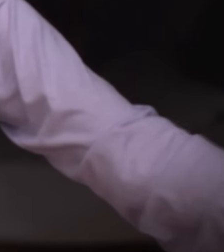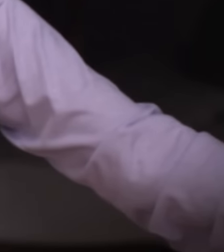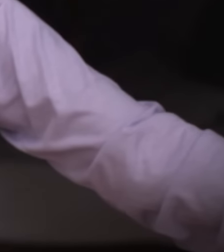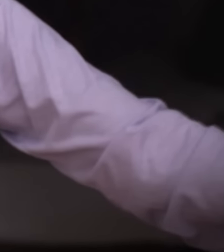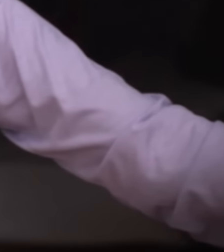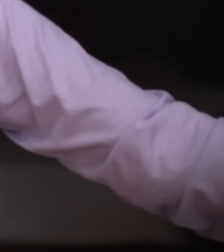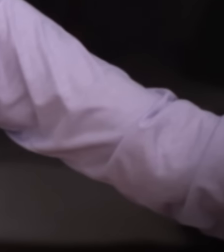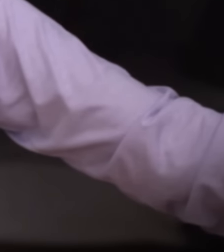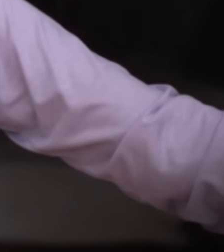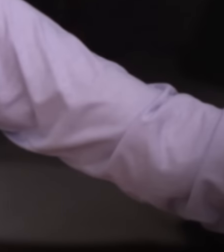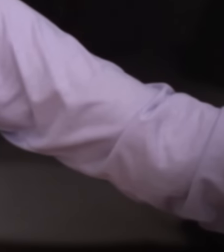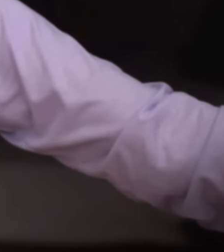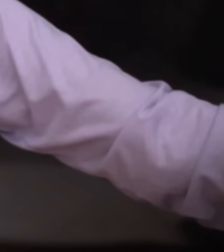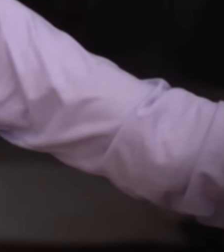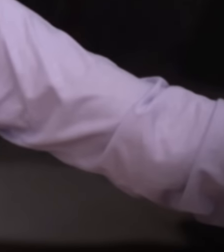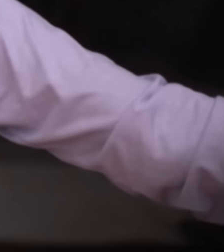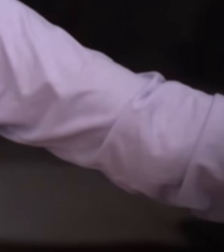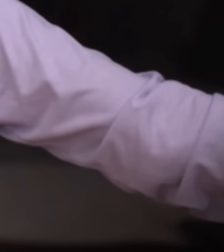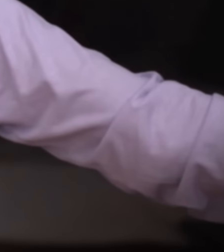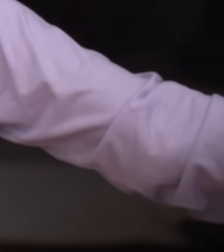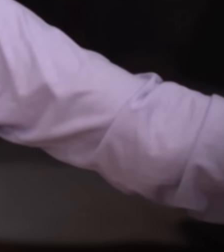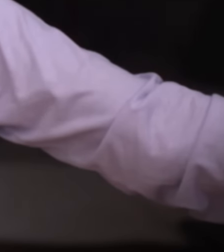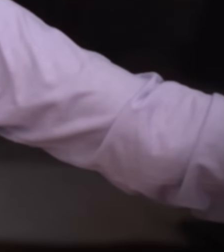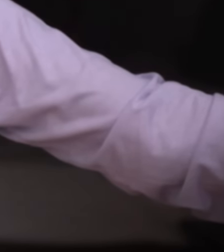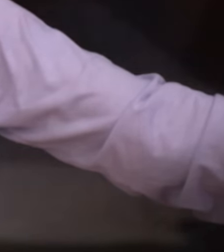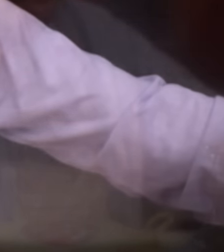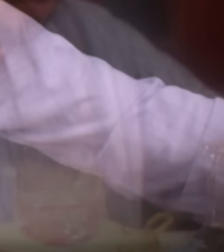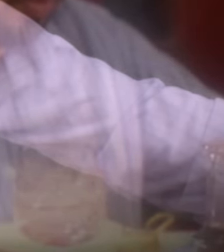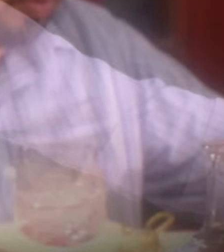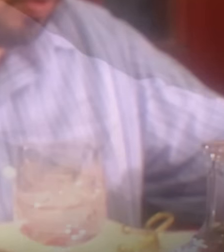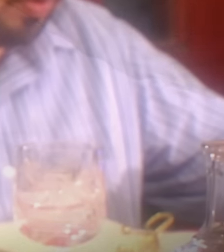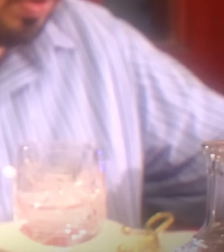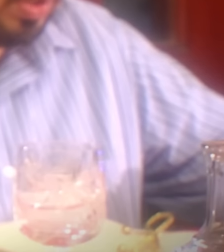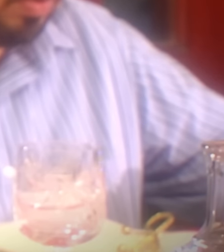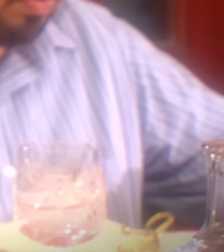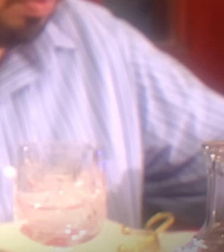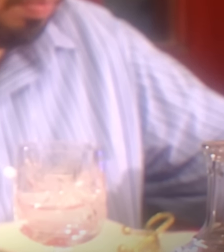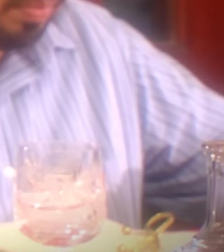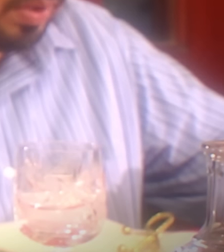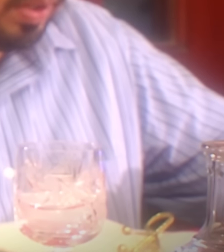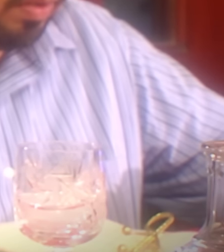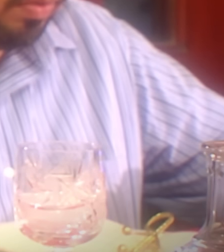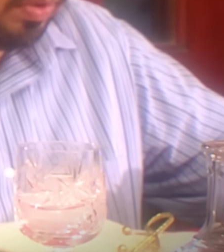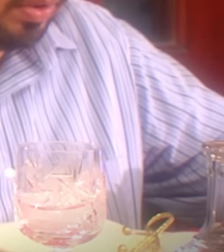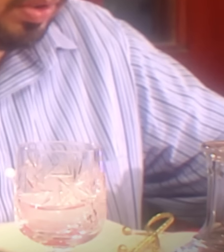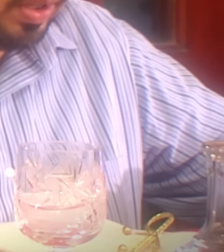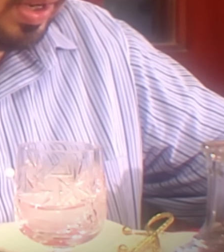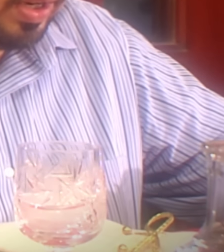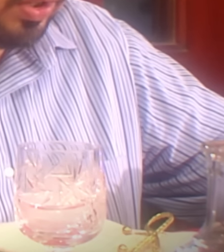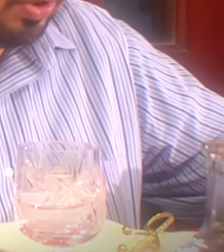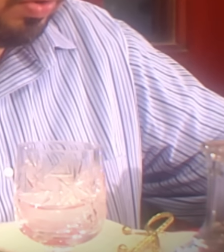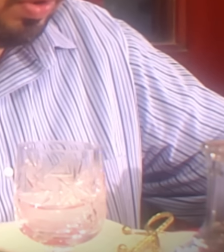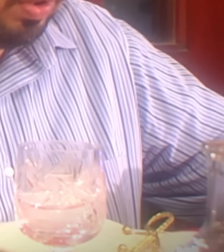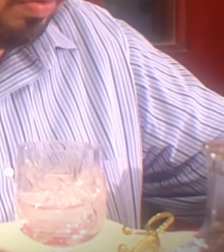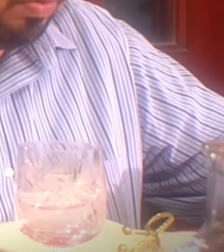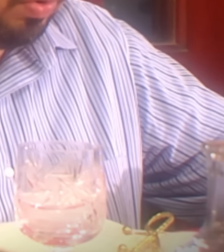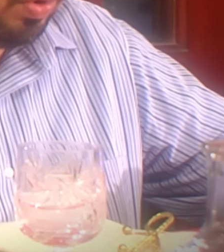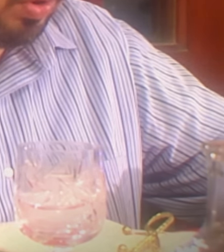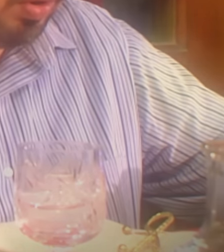filhos seus e só alguns se lembram de